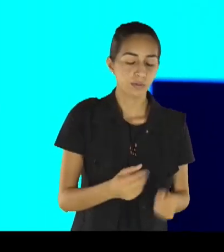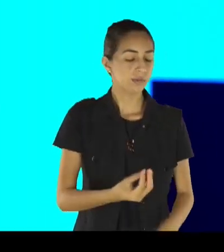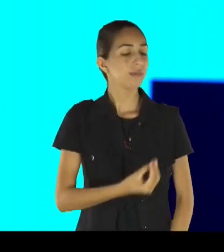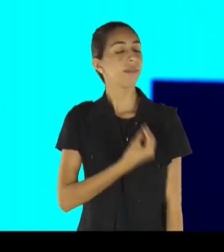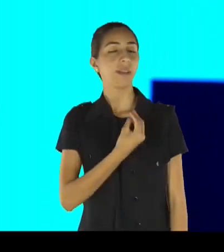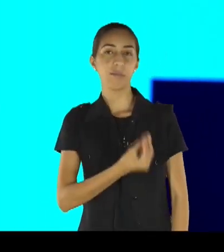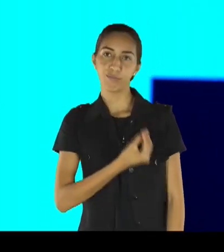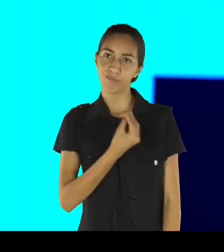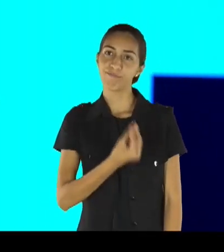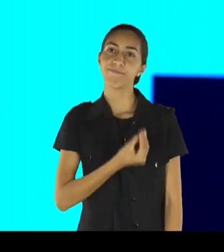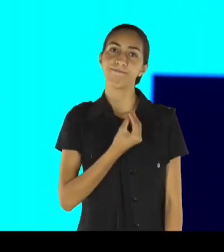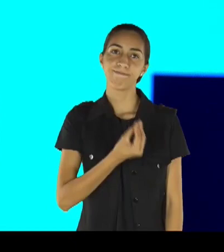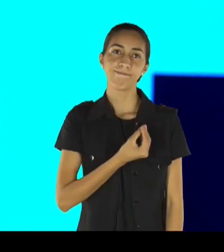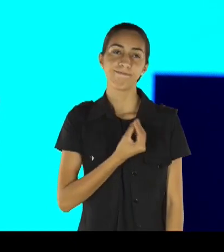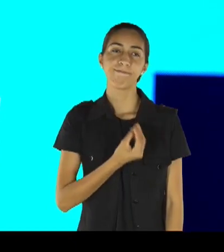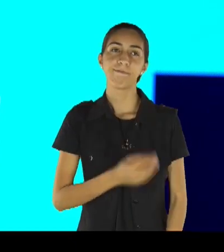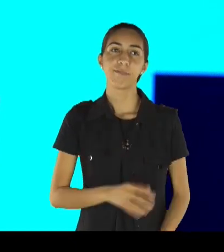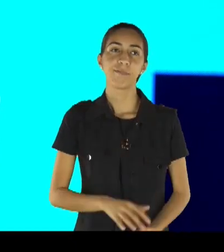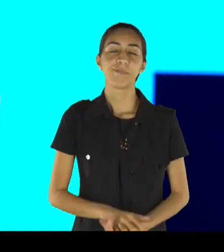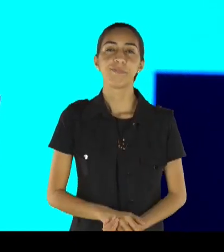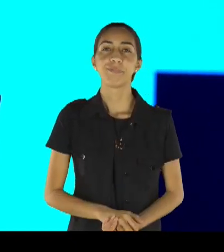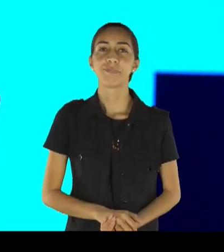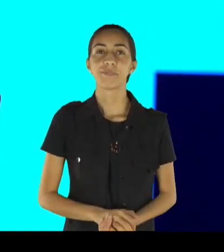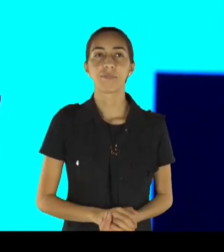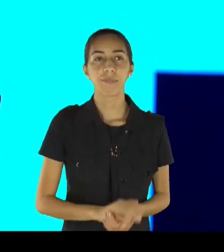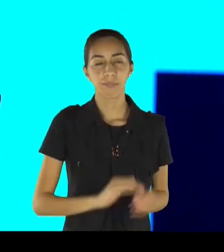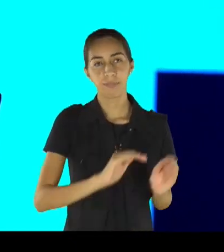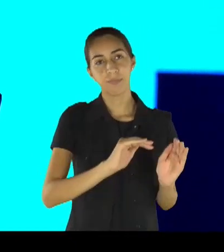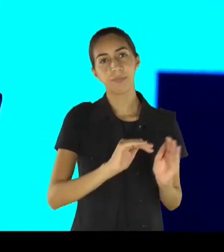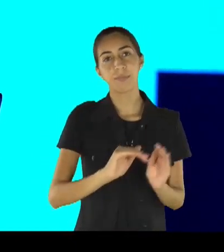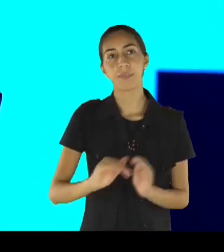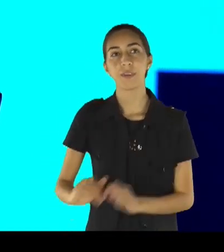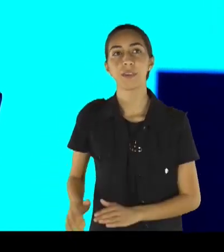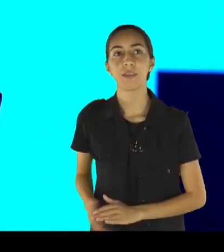tem de bom ânimo, atos, capítulo 27, ao 36,